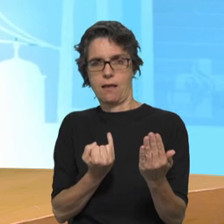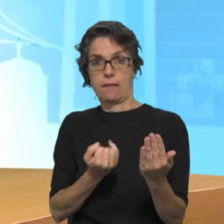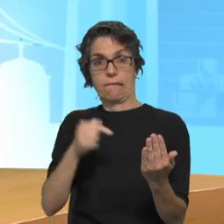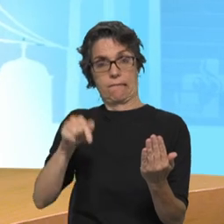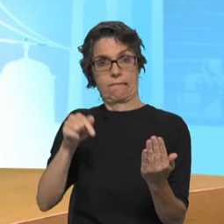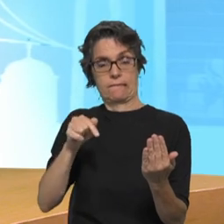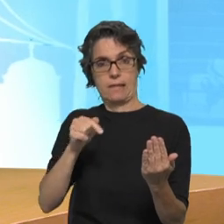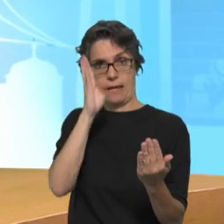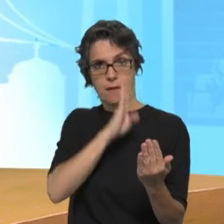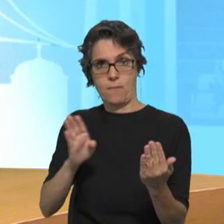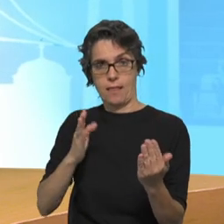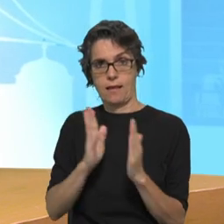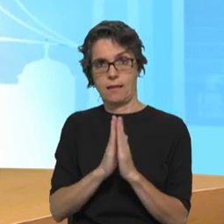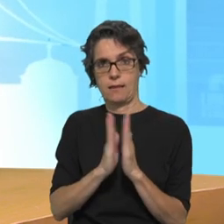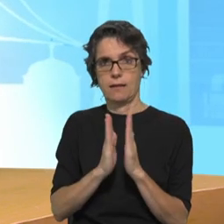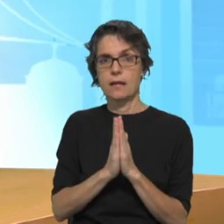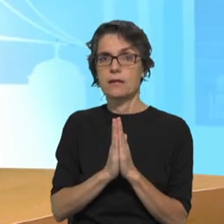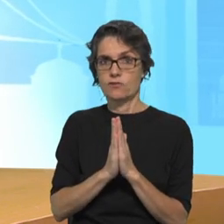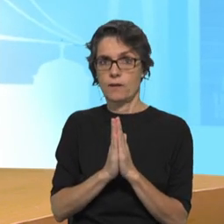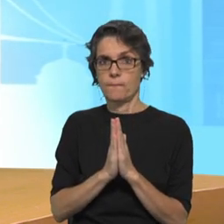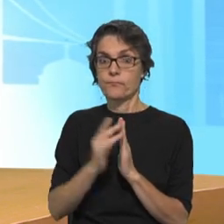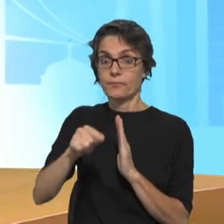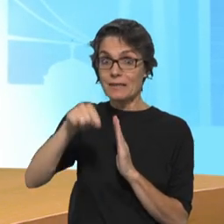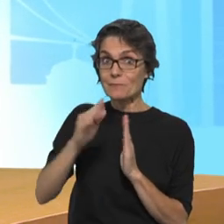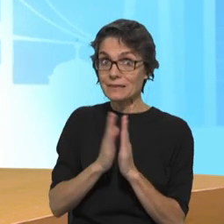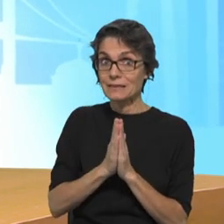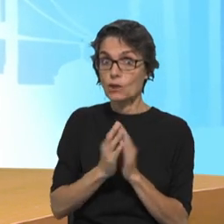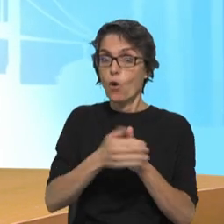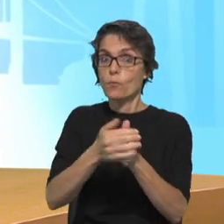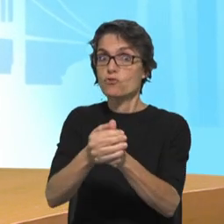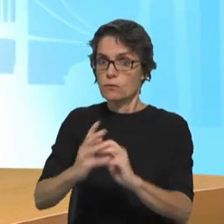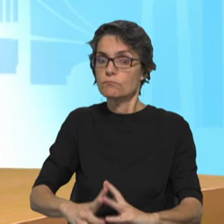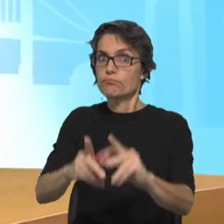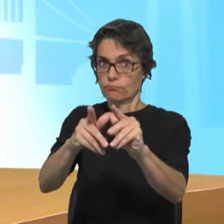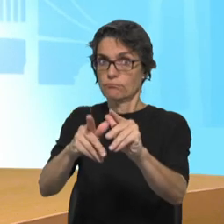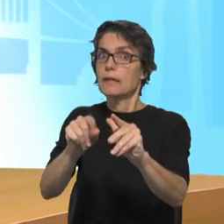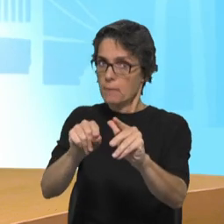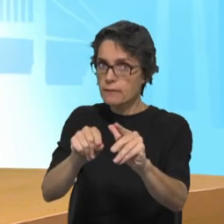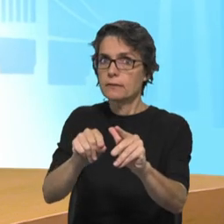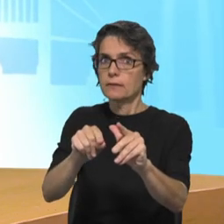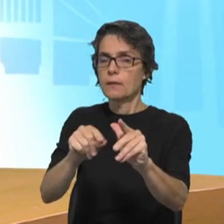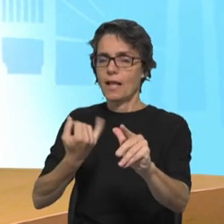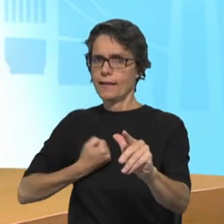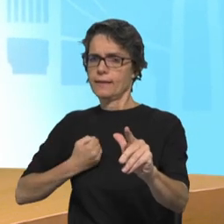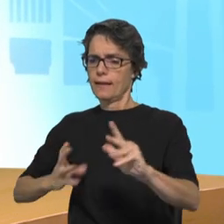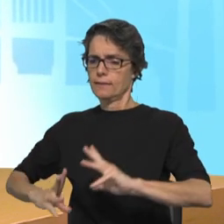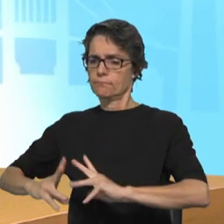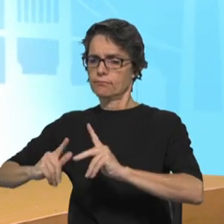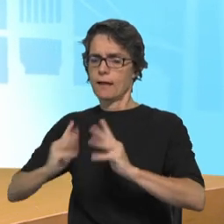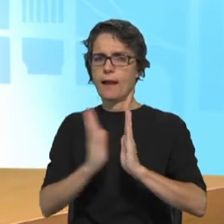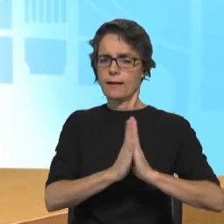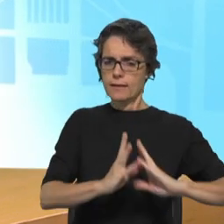da Igreja é também ela um processo em desenvolvimento. Porque, como